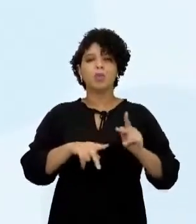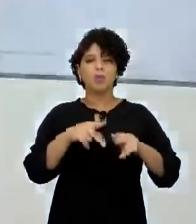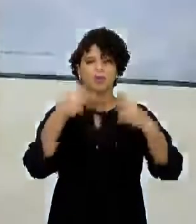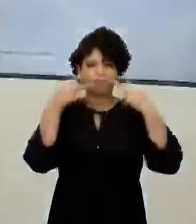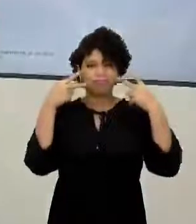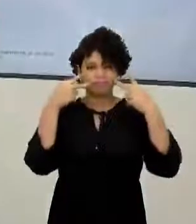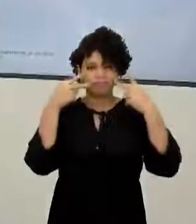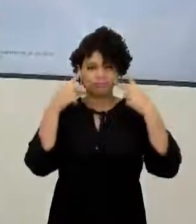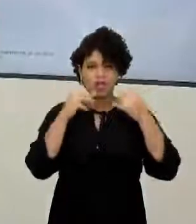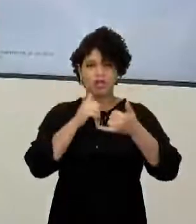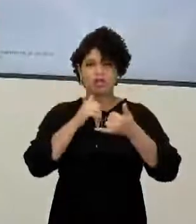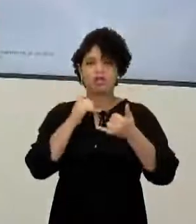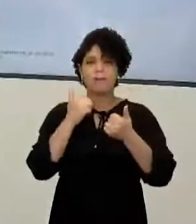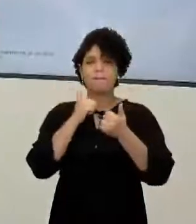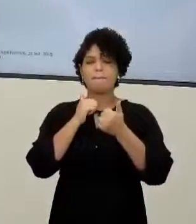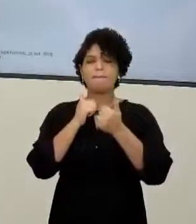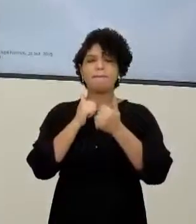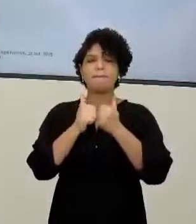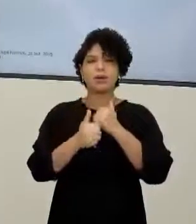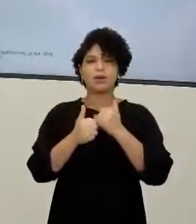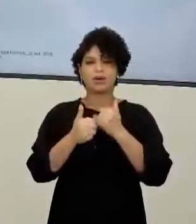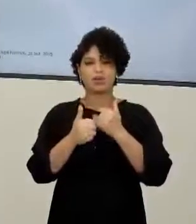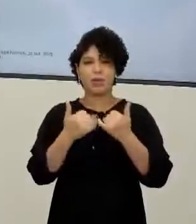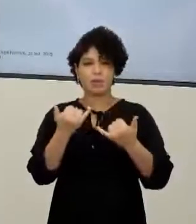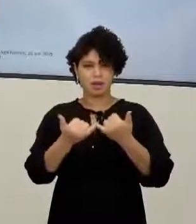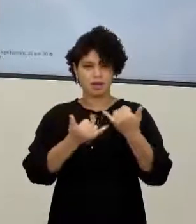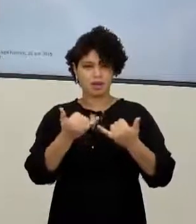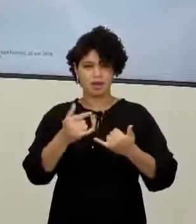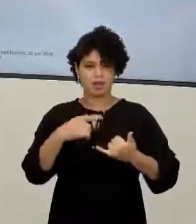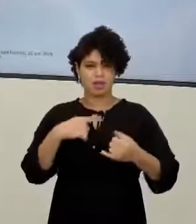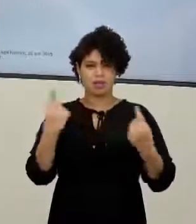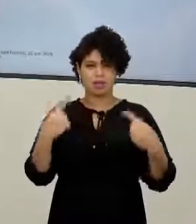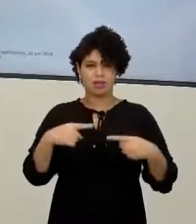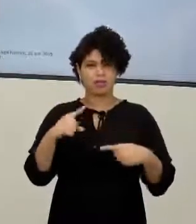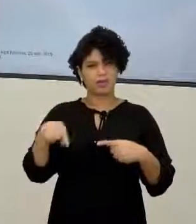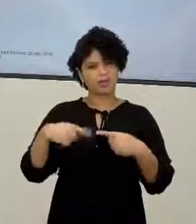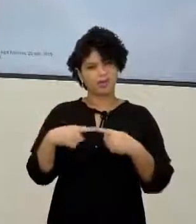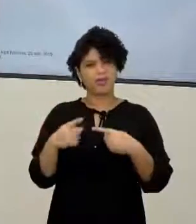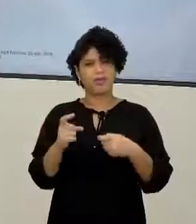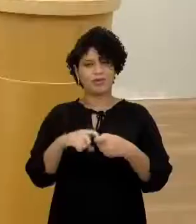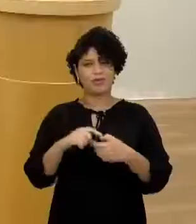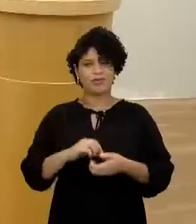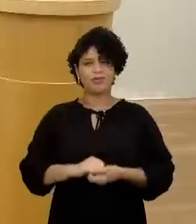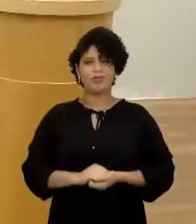etnias nacionais e estrangeiras Vocês vão gostar muito desse vídeo e daqui a pouco a gente volta